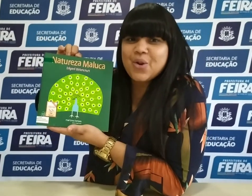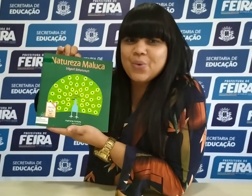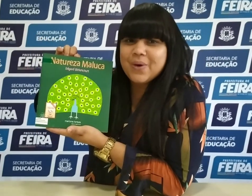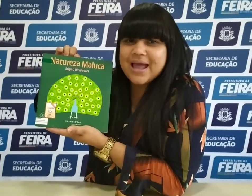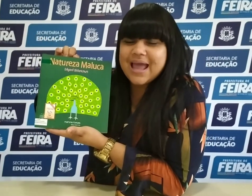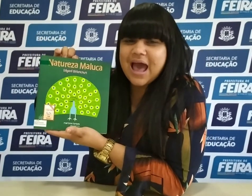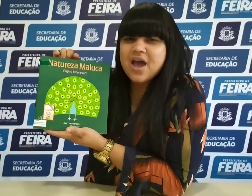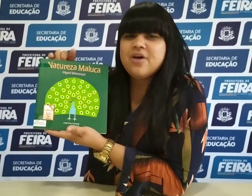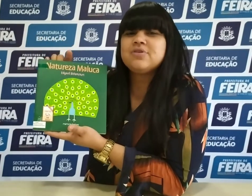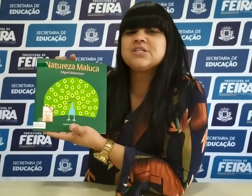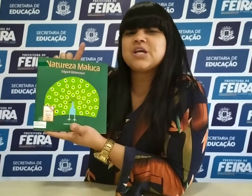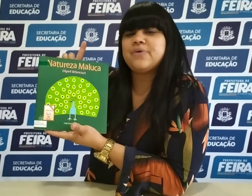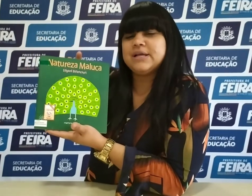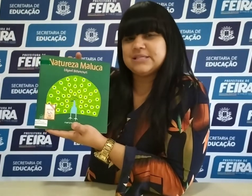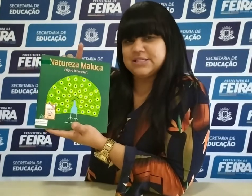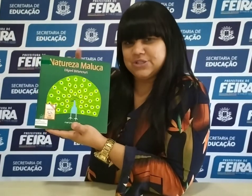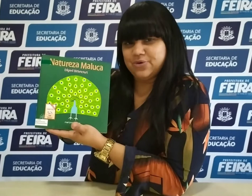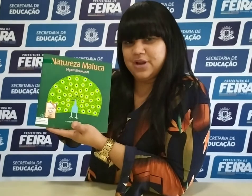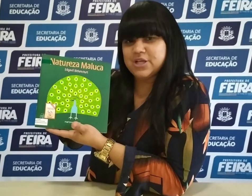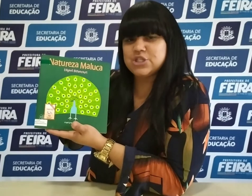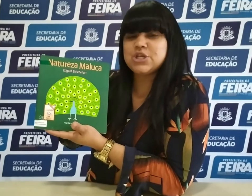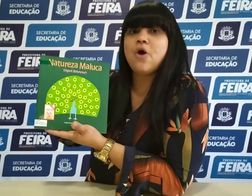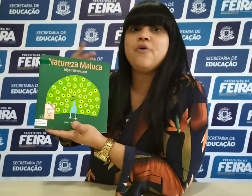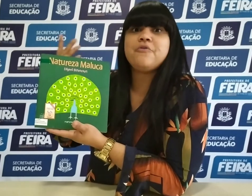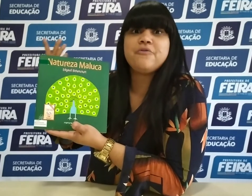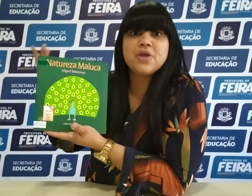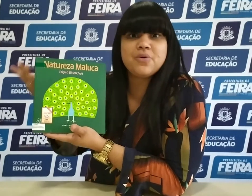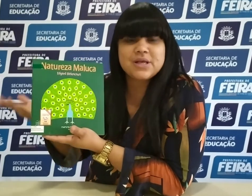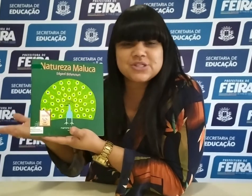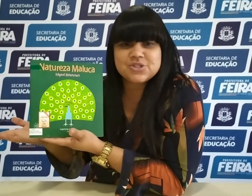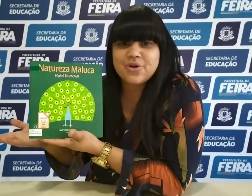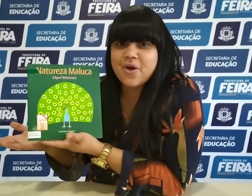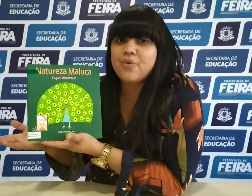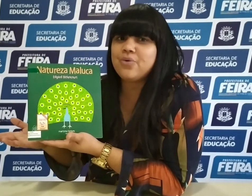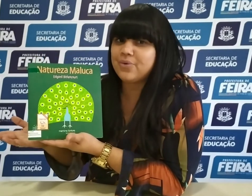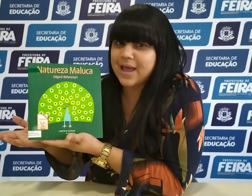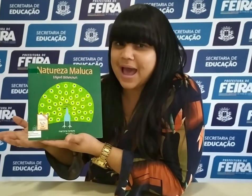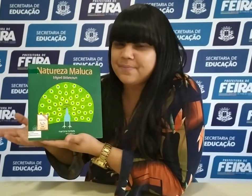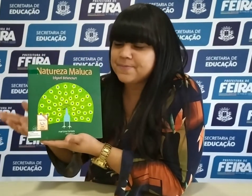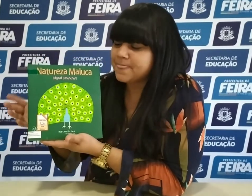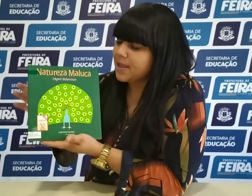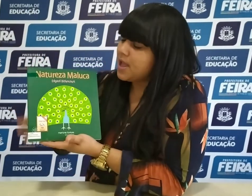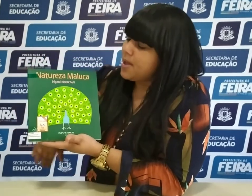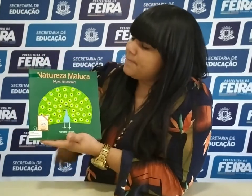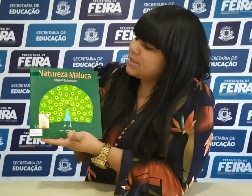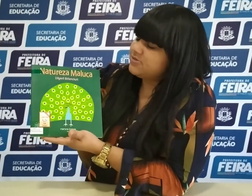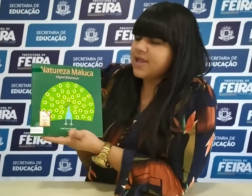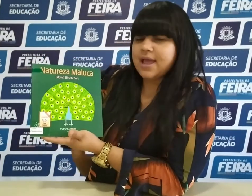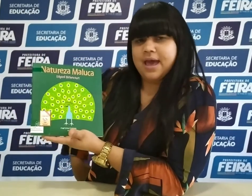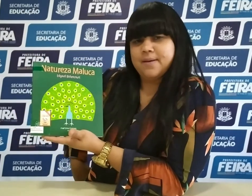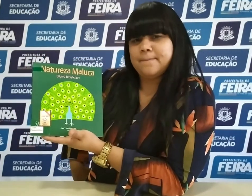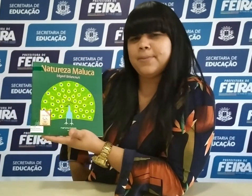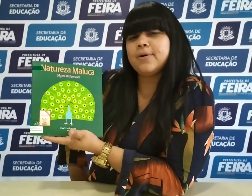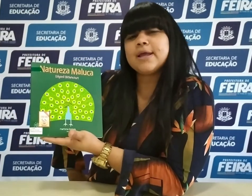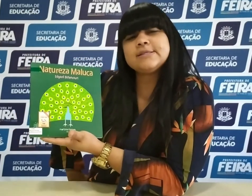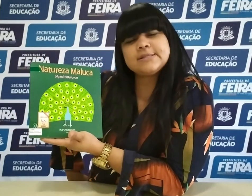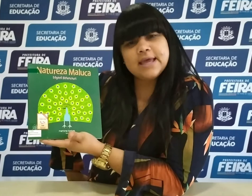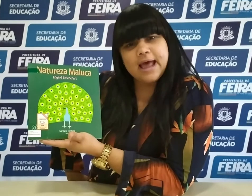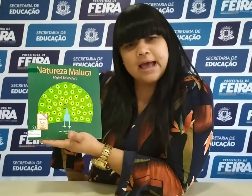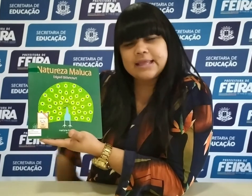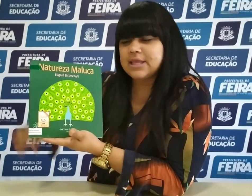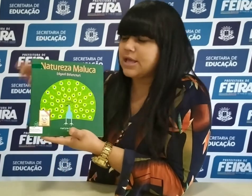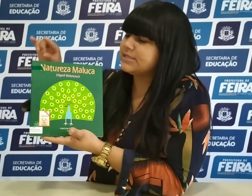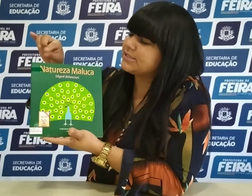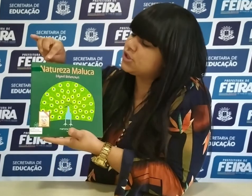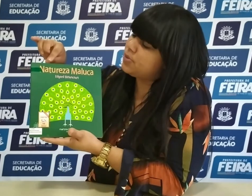Natureza maluca. Você já conhece essa história? Já ouviu essa história em algum lugar? Mas vim cá, por que